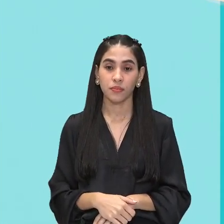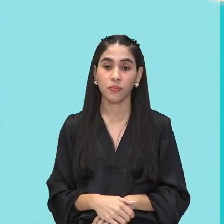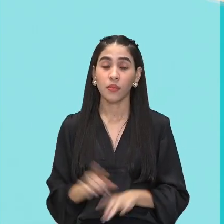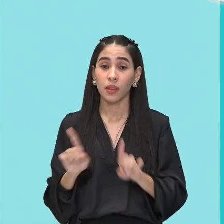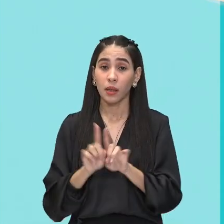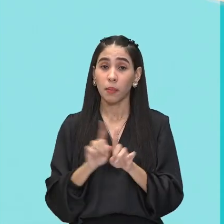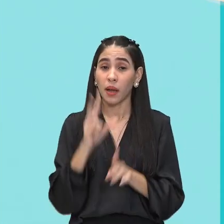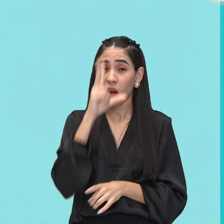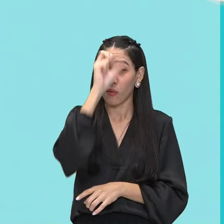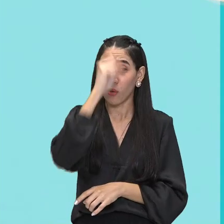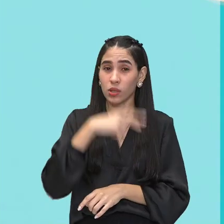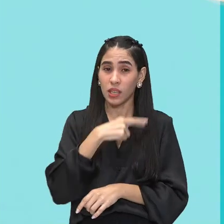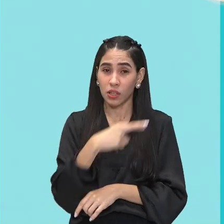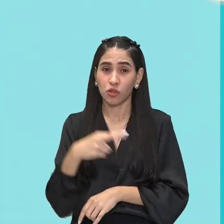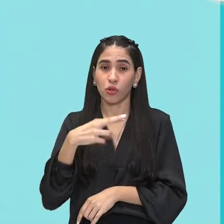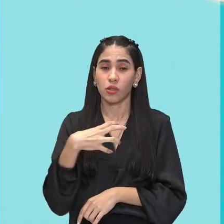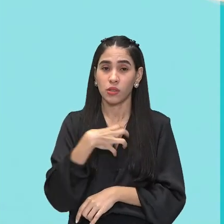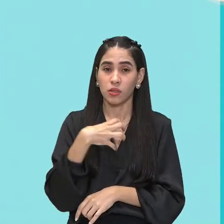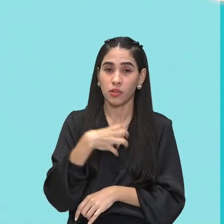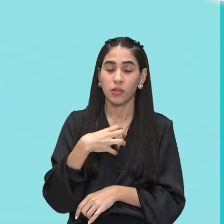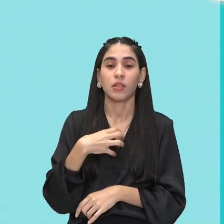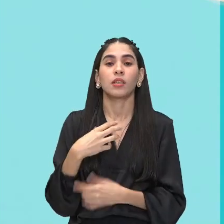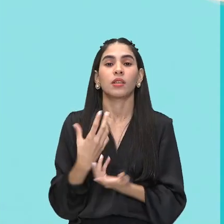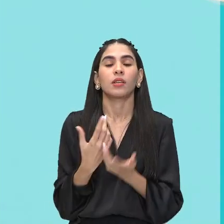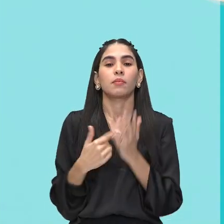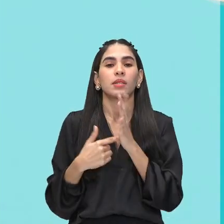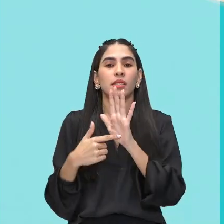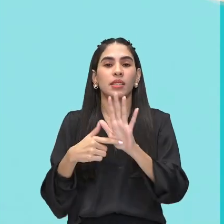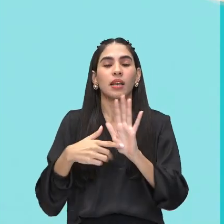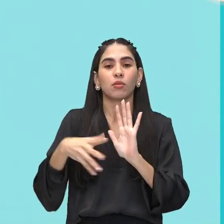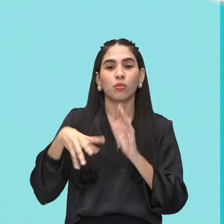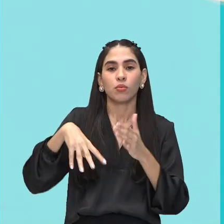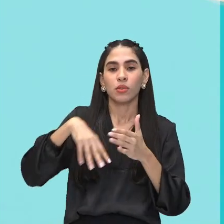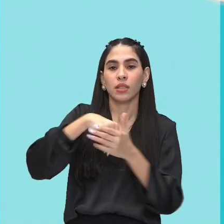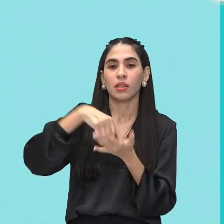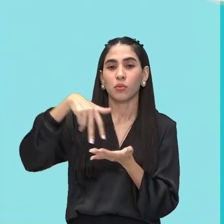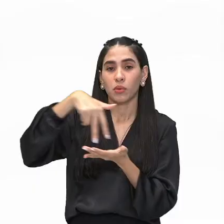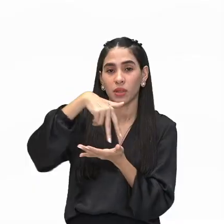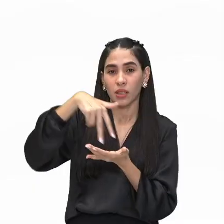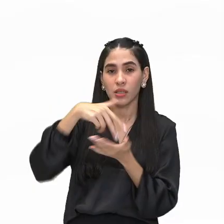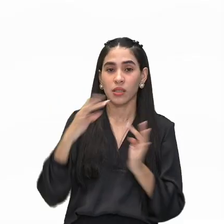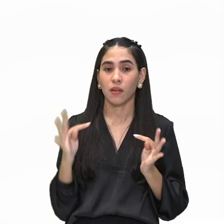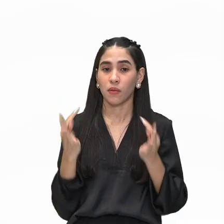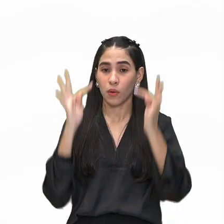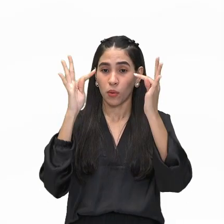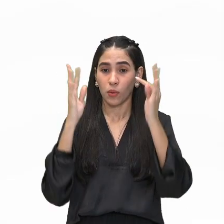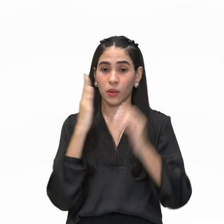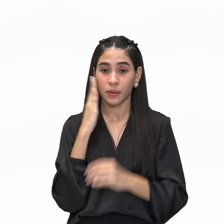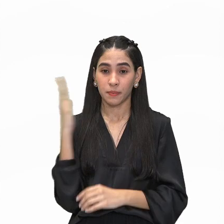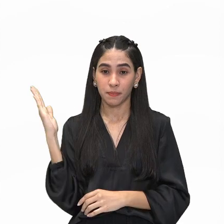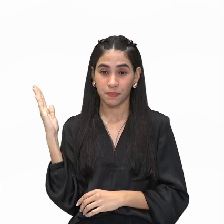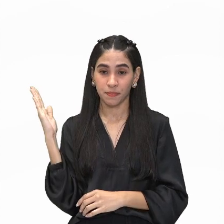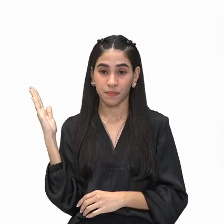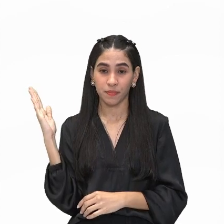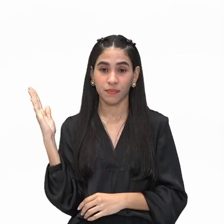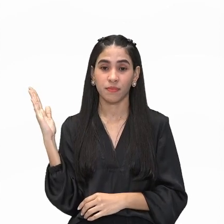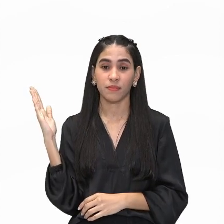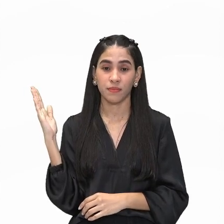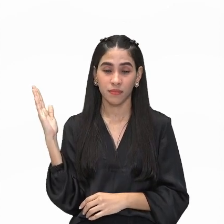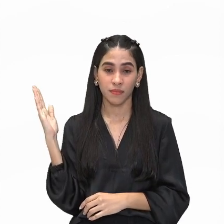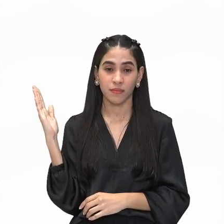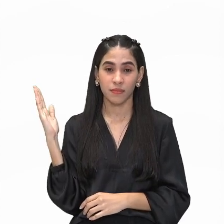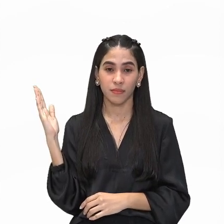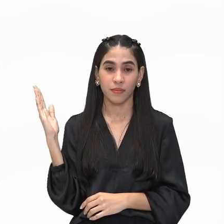religioso, ele é mostrado também nas danças folclóricas, que a gente vai mostrar uma imagem para vocês. Aí, nós temos